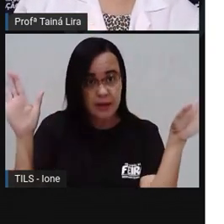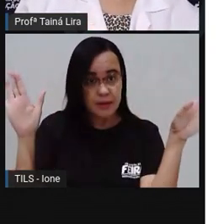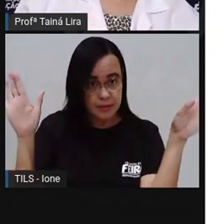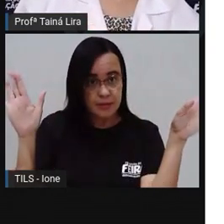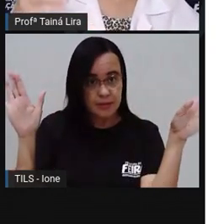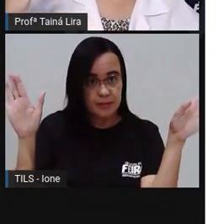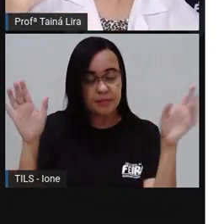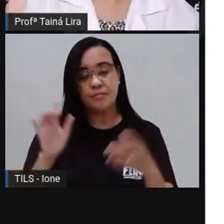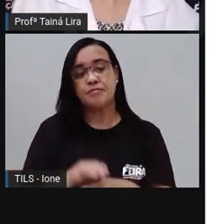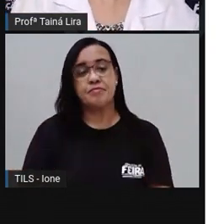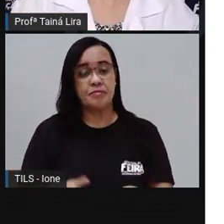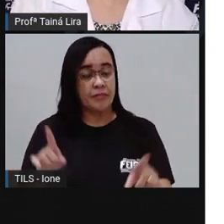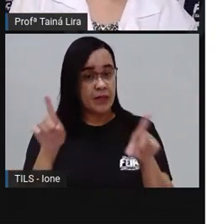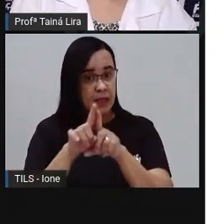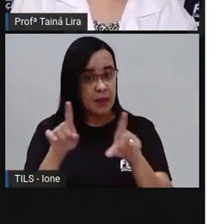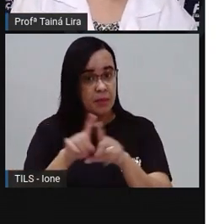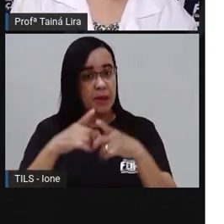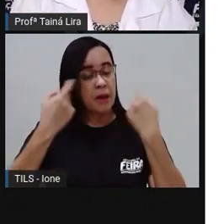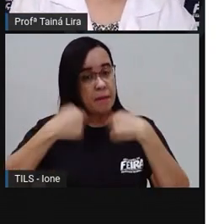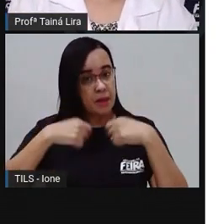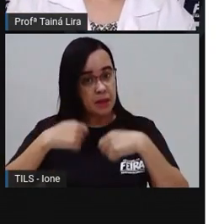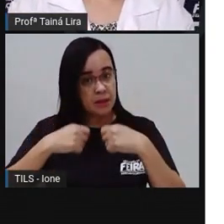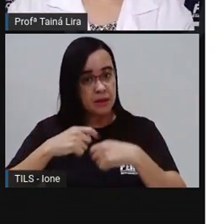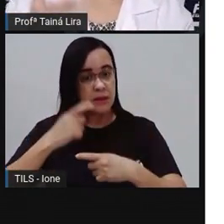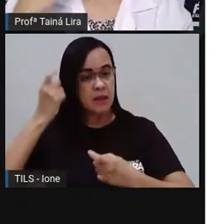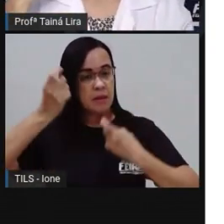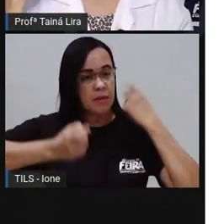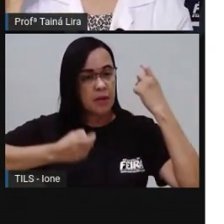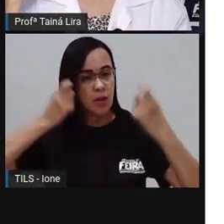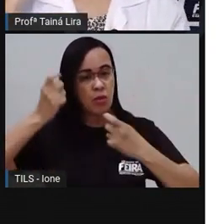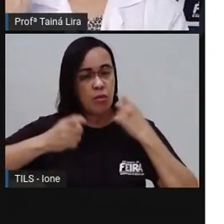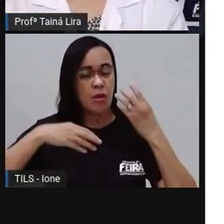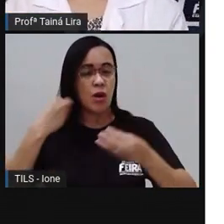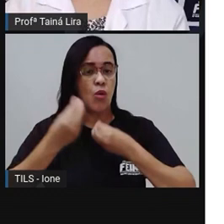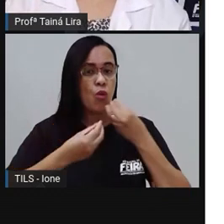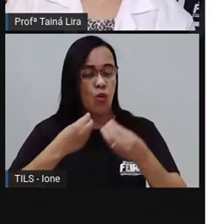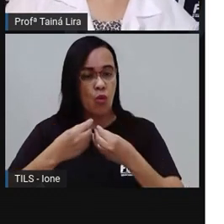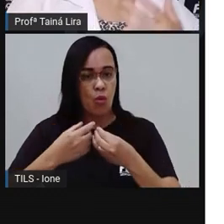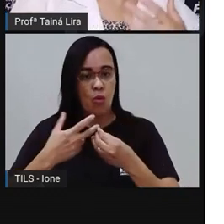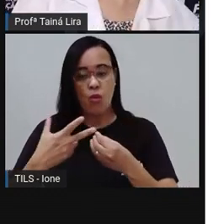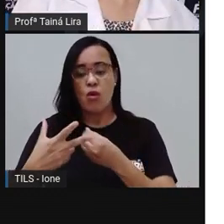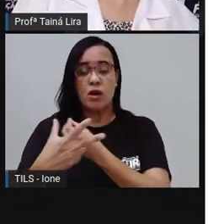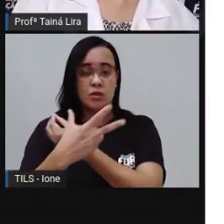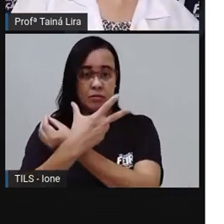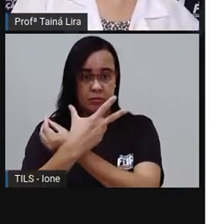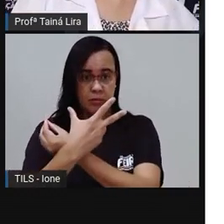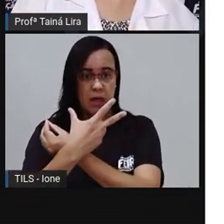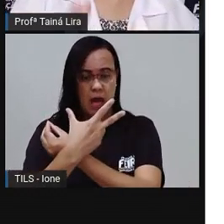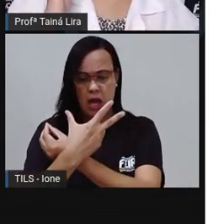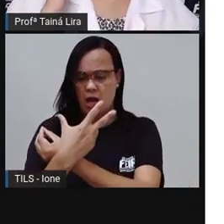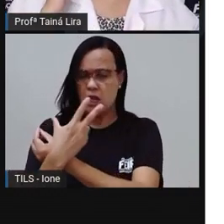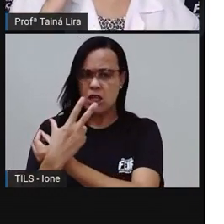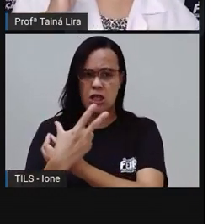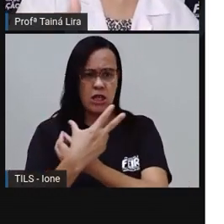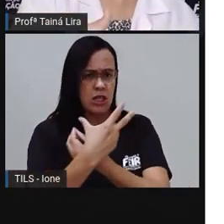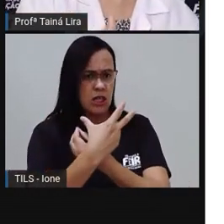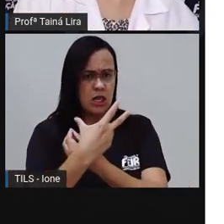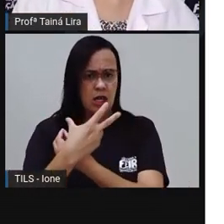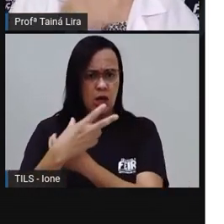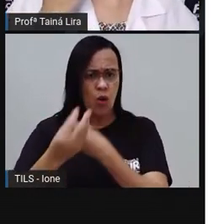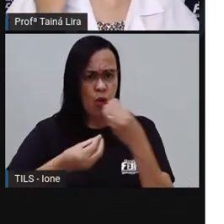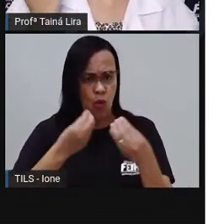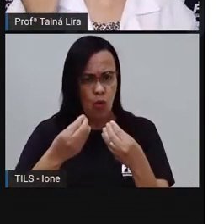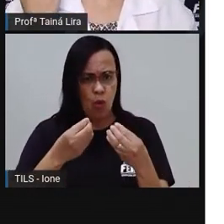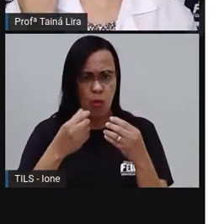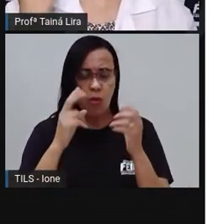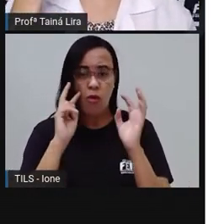preocupado também em olhar para a câmera, tá? Será que eu estou olhando aqui mesmo? Porque quando você olha para a